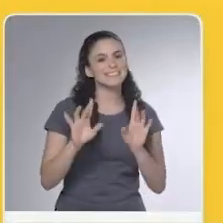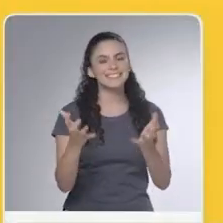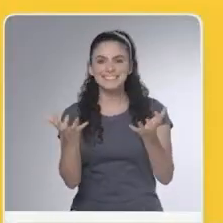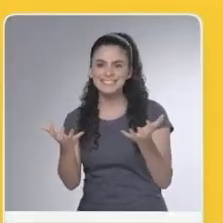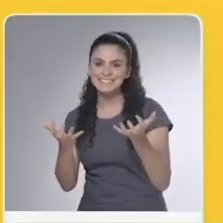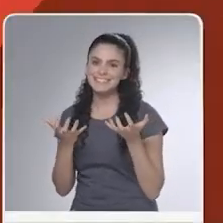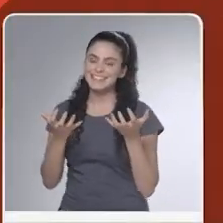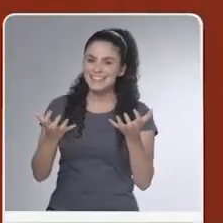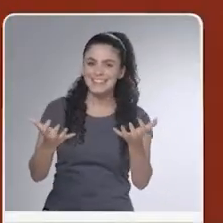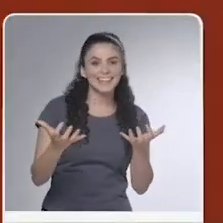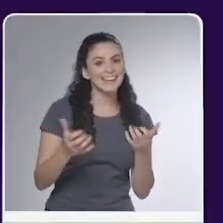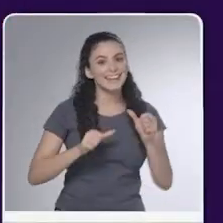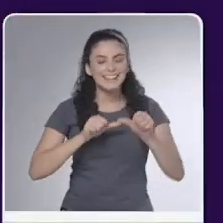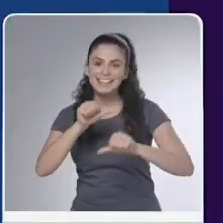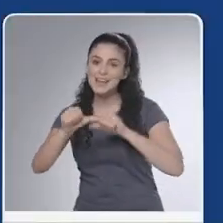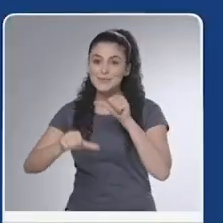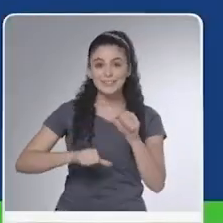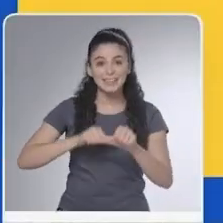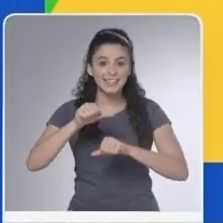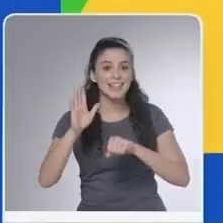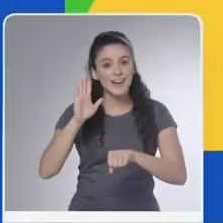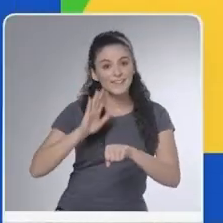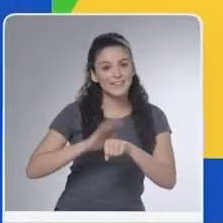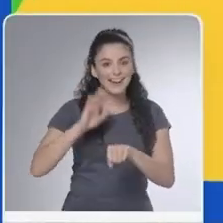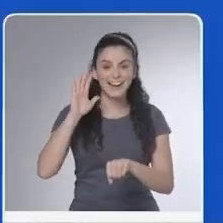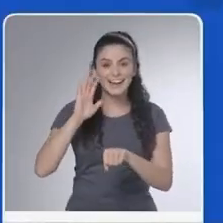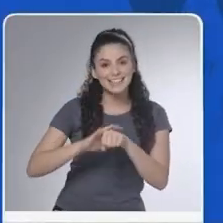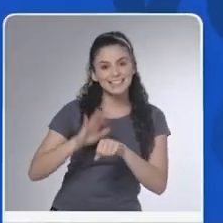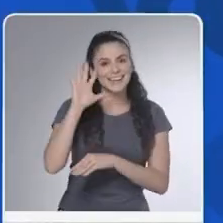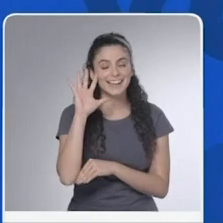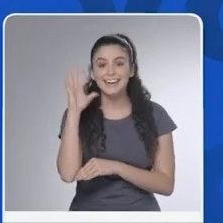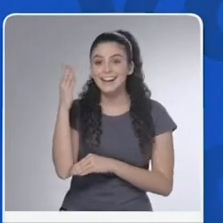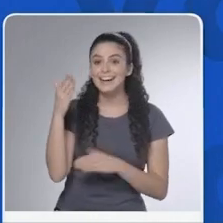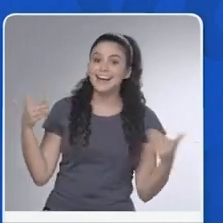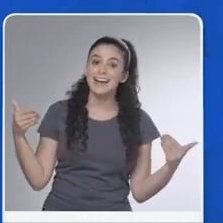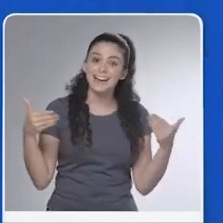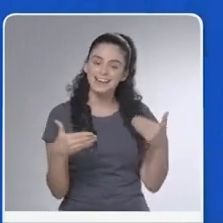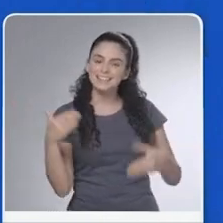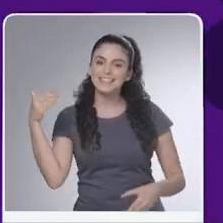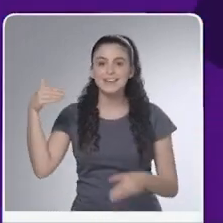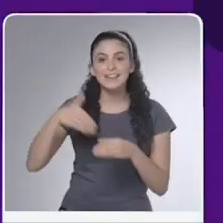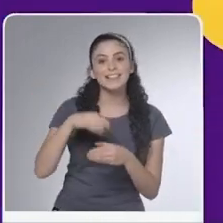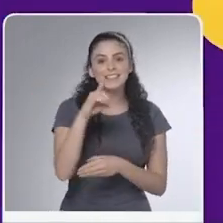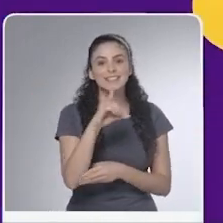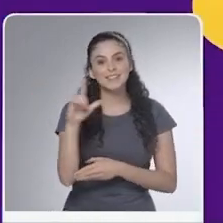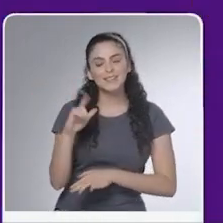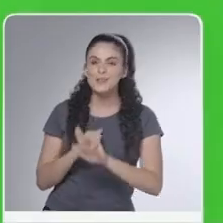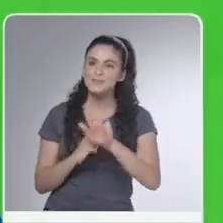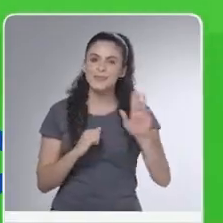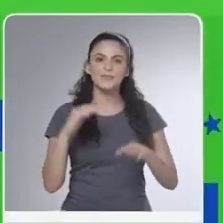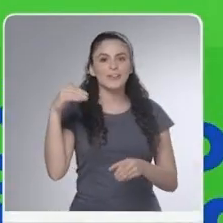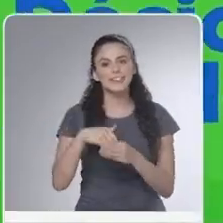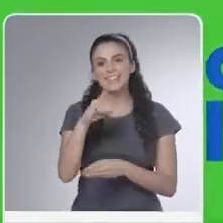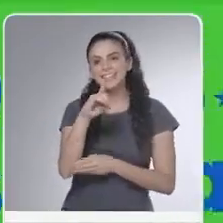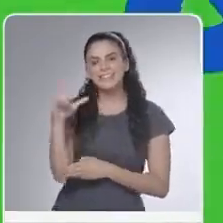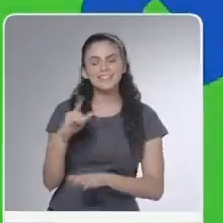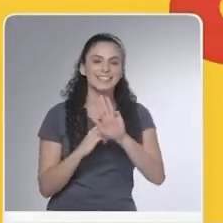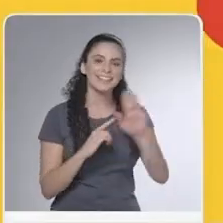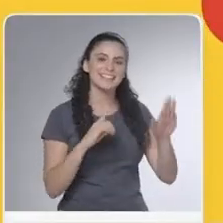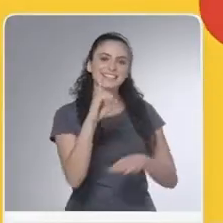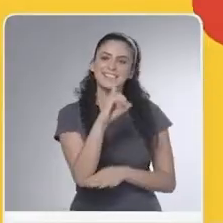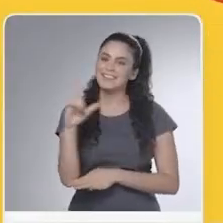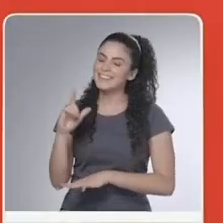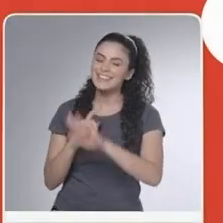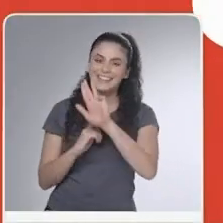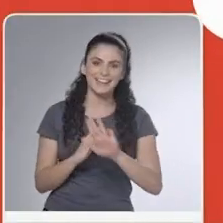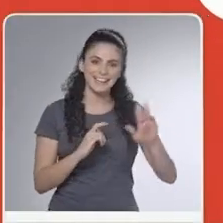É só você querer e a mudança vai chegar. Se Ana, Dércio e Lula, o que eu voto é